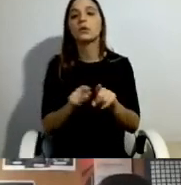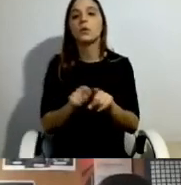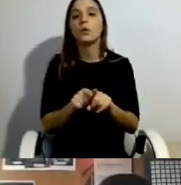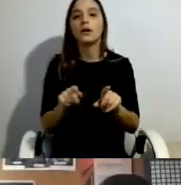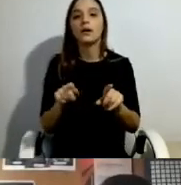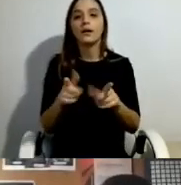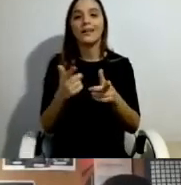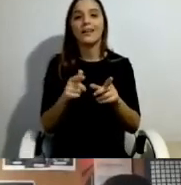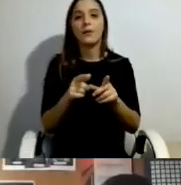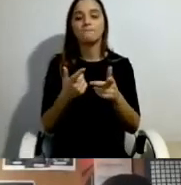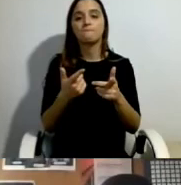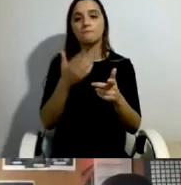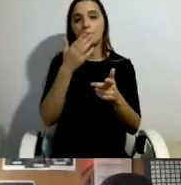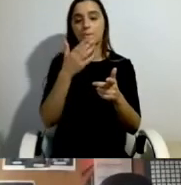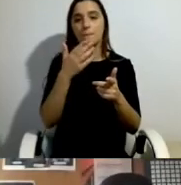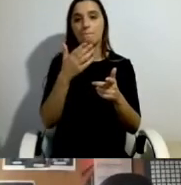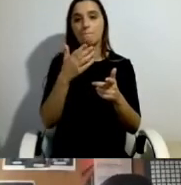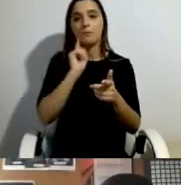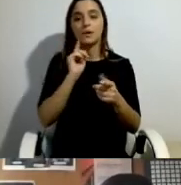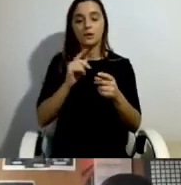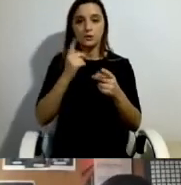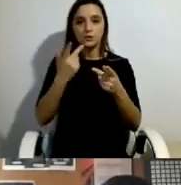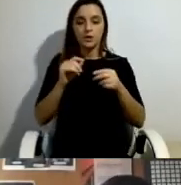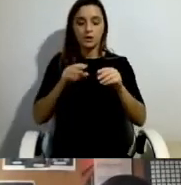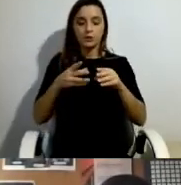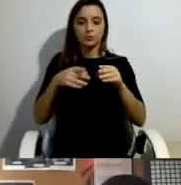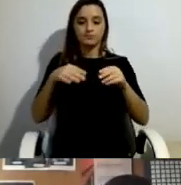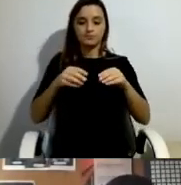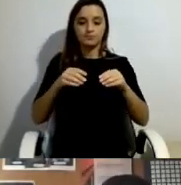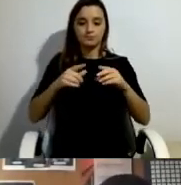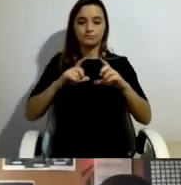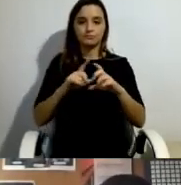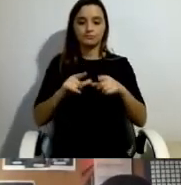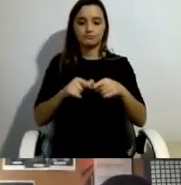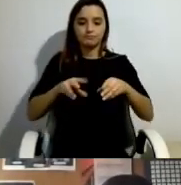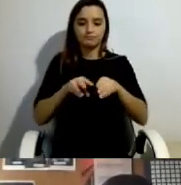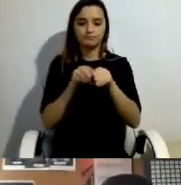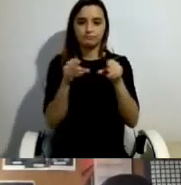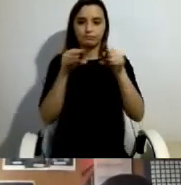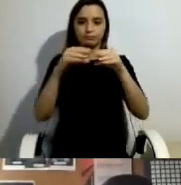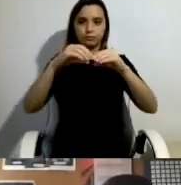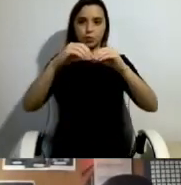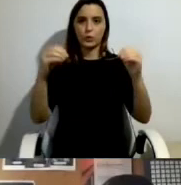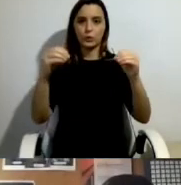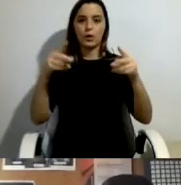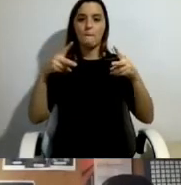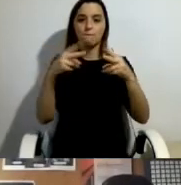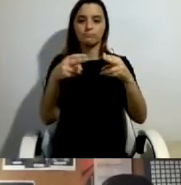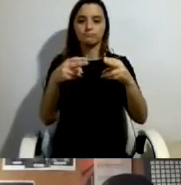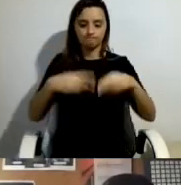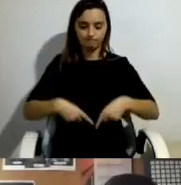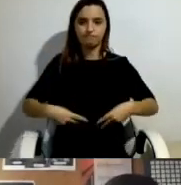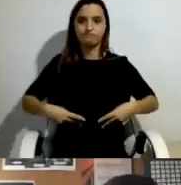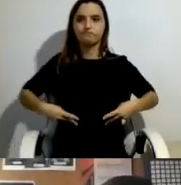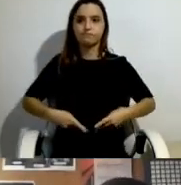trompas das raparigas, das mulheres, que é partilhado pelas famílias e conhecidos na